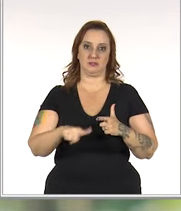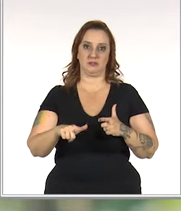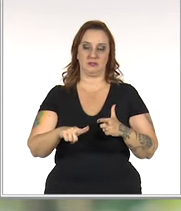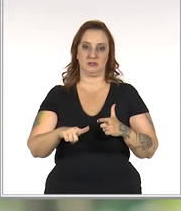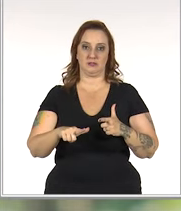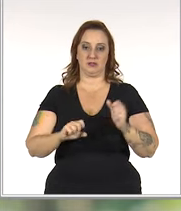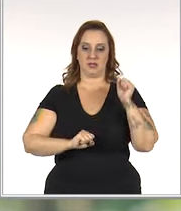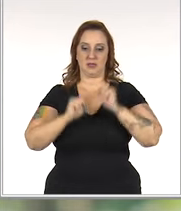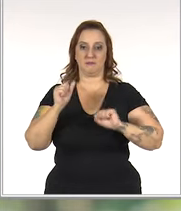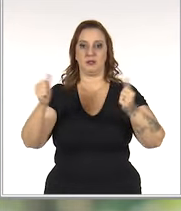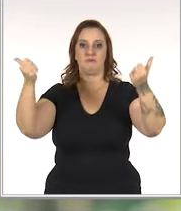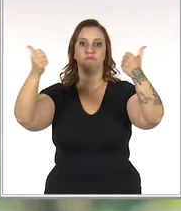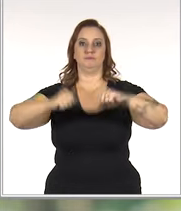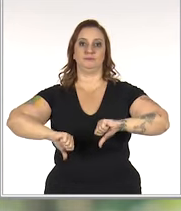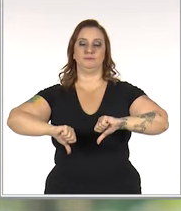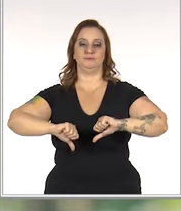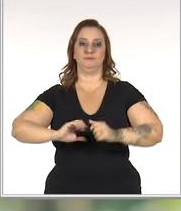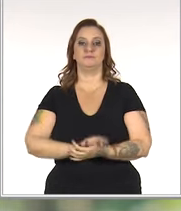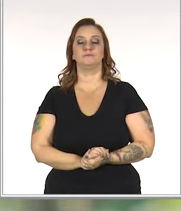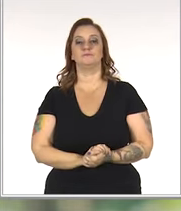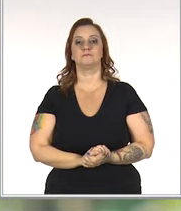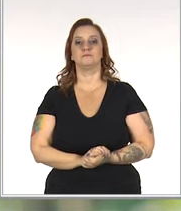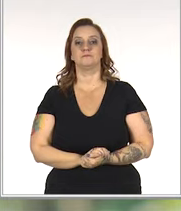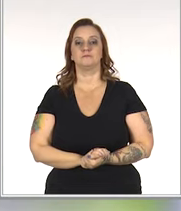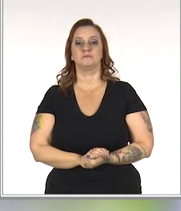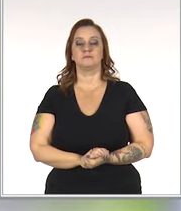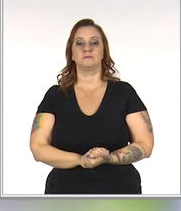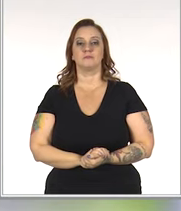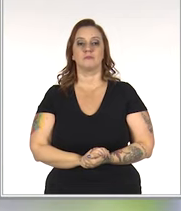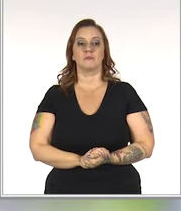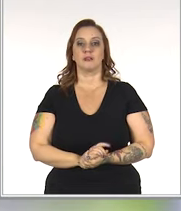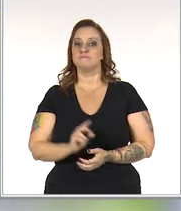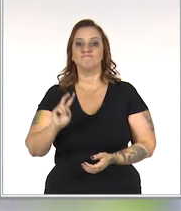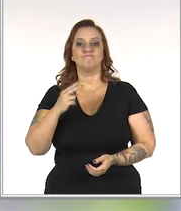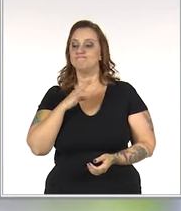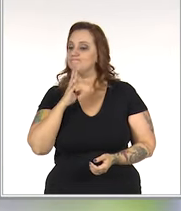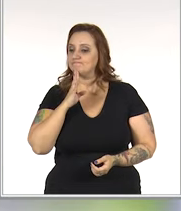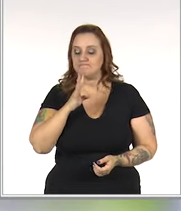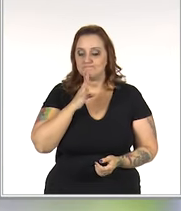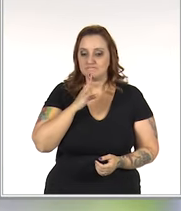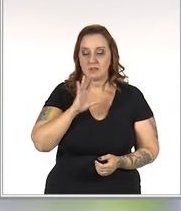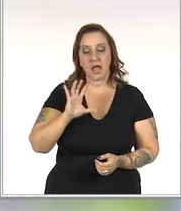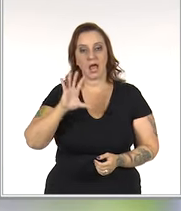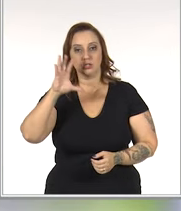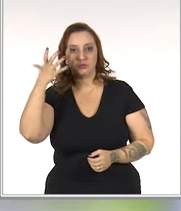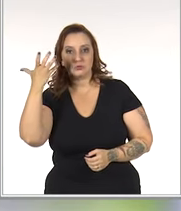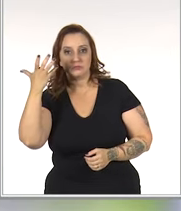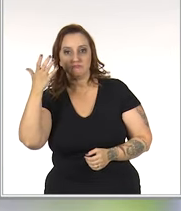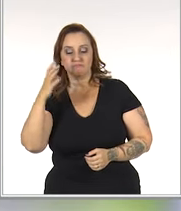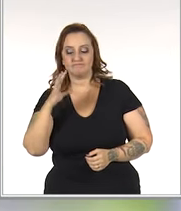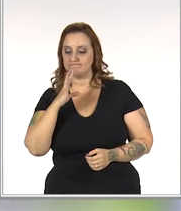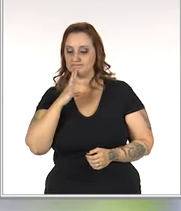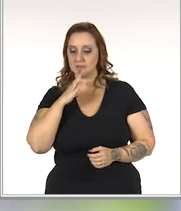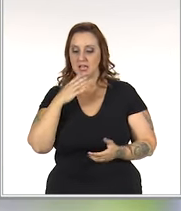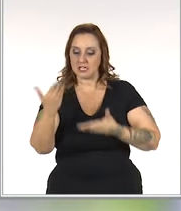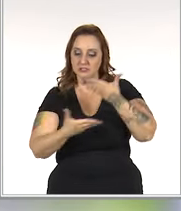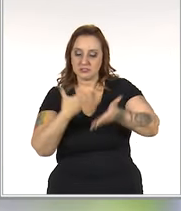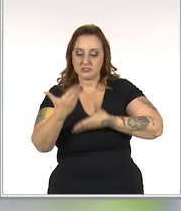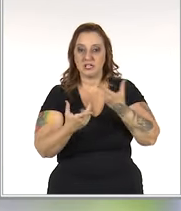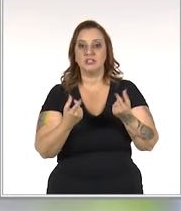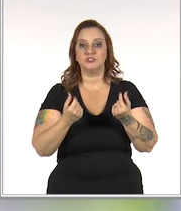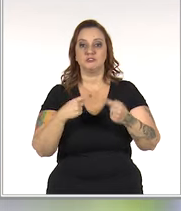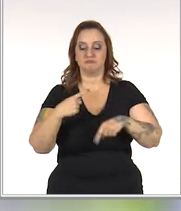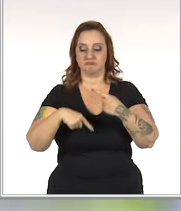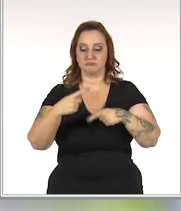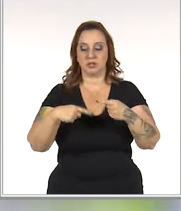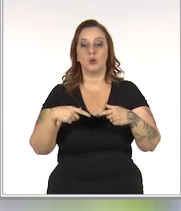da mortalidade das empresas. Não conhecer os resultados, não saber a dinâmica